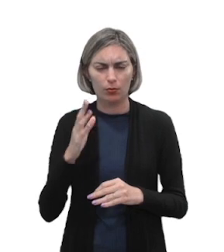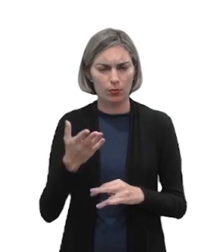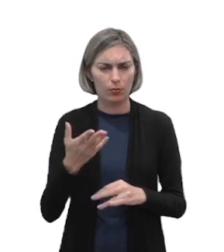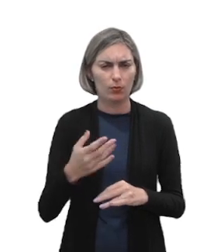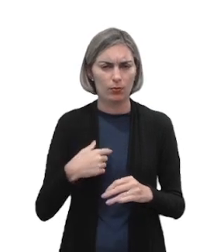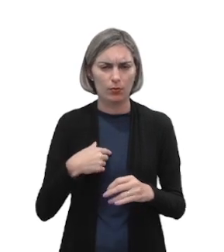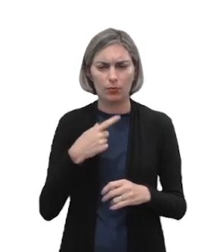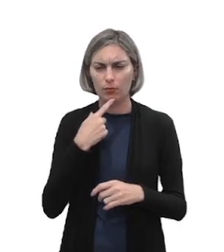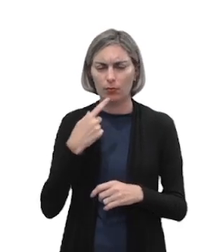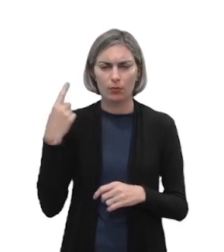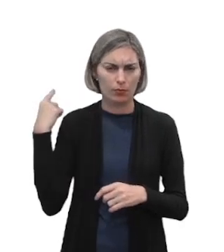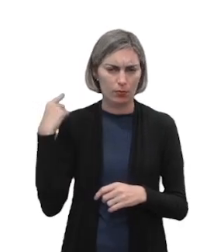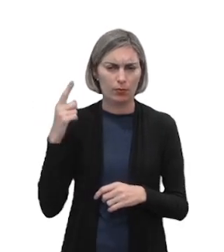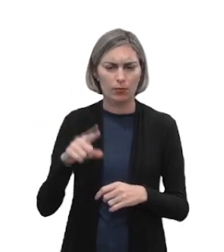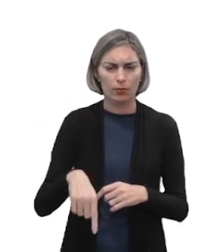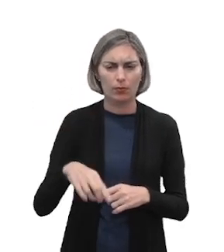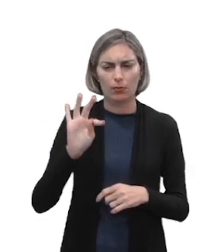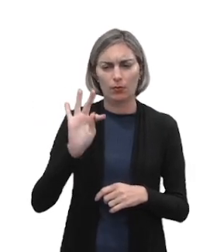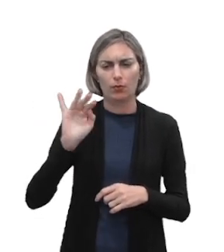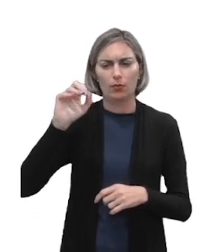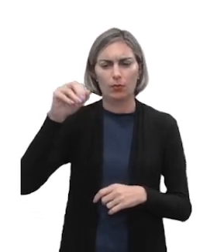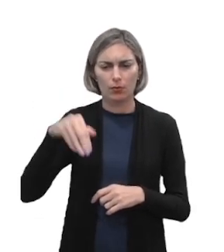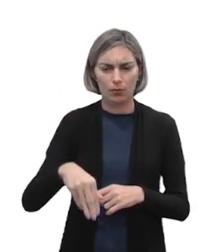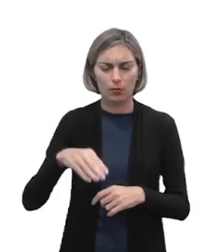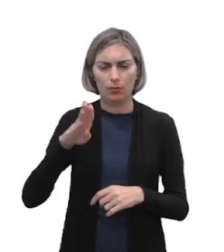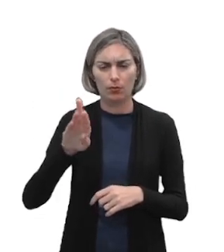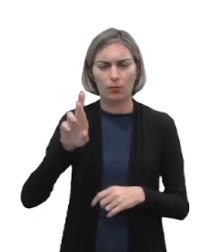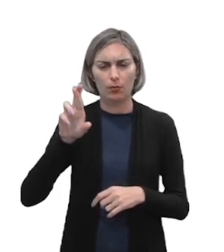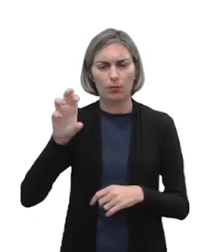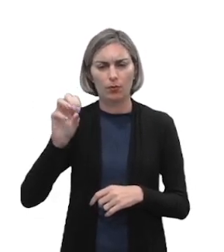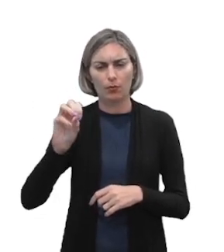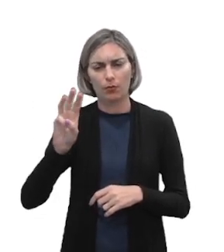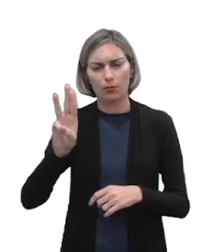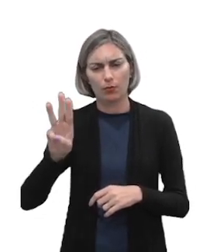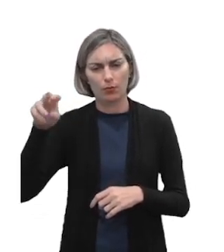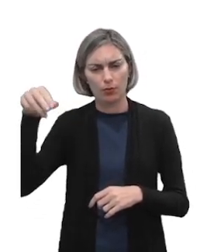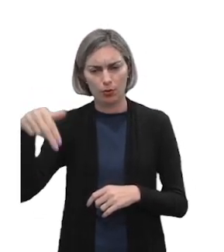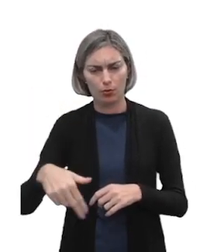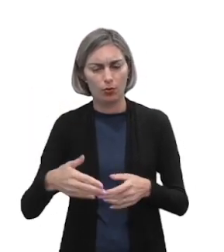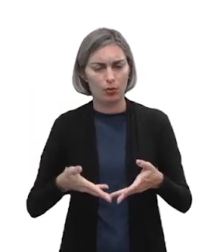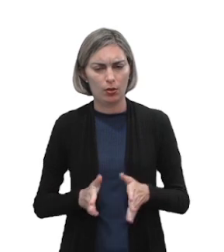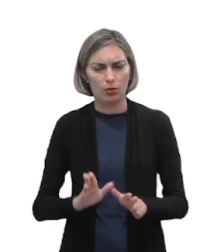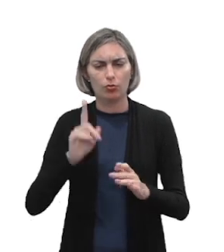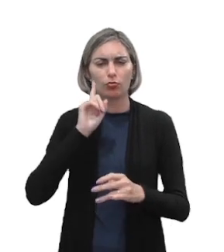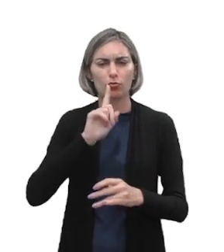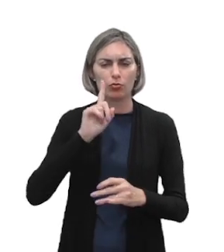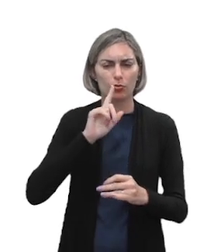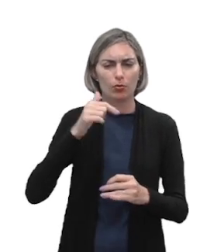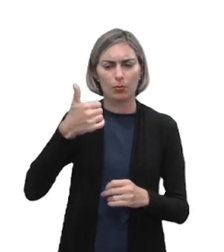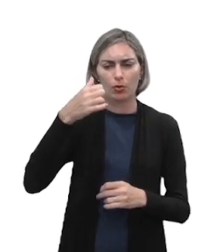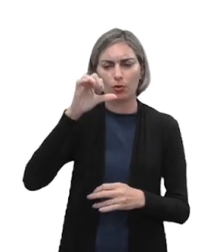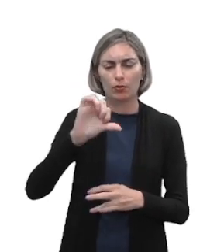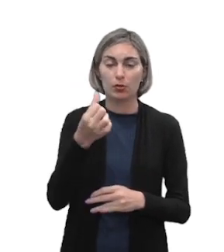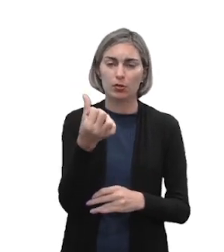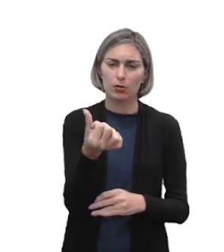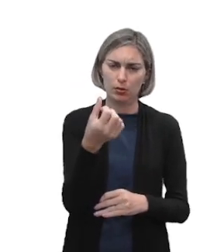já é mais recente, é o Tim Brown. O Tim Brown, nascido no Reino Unido, em 1962,